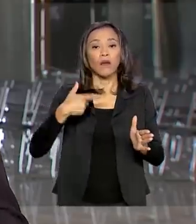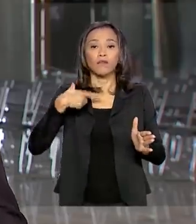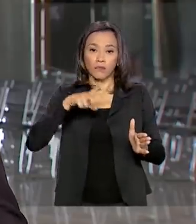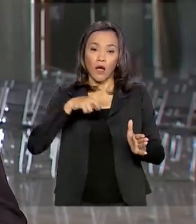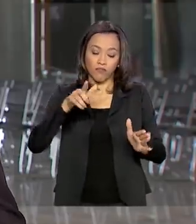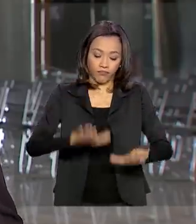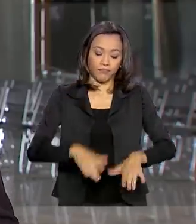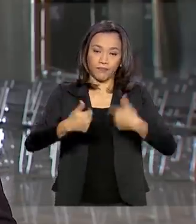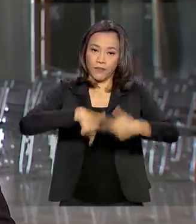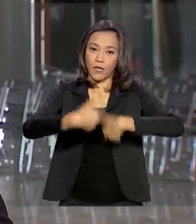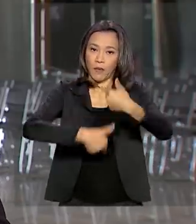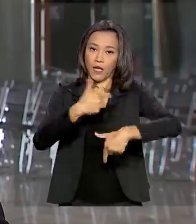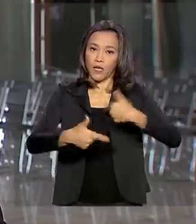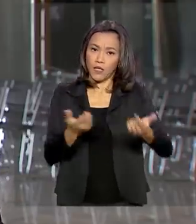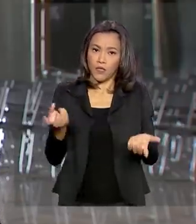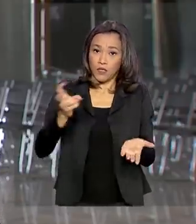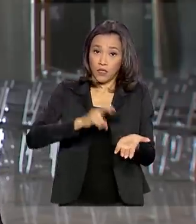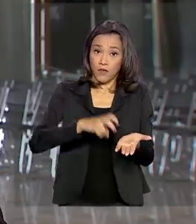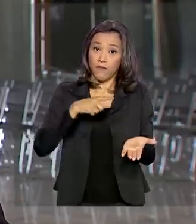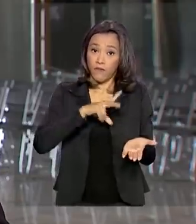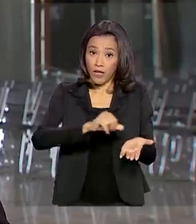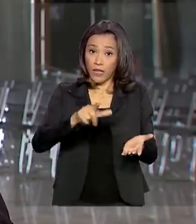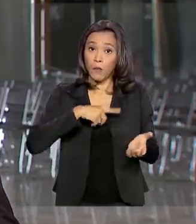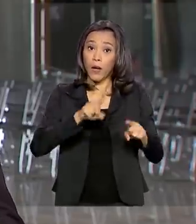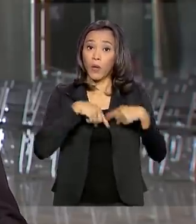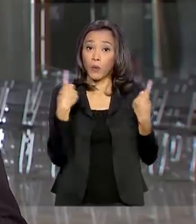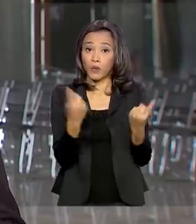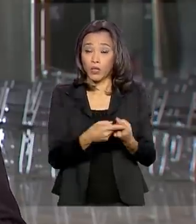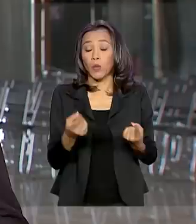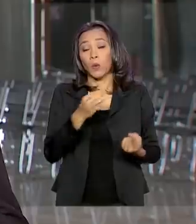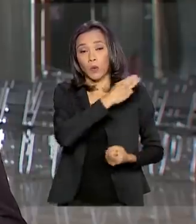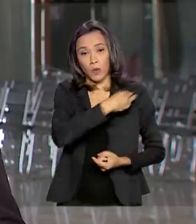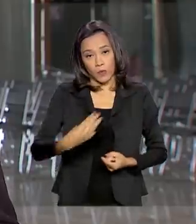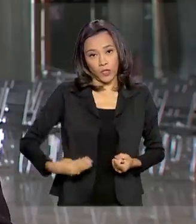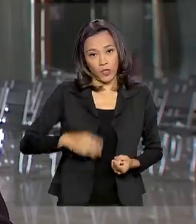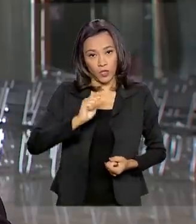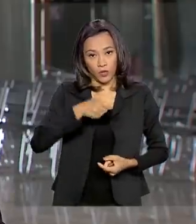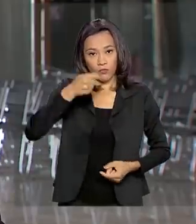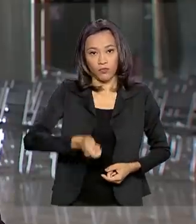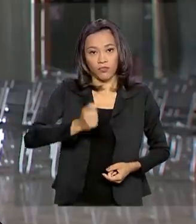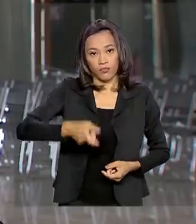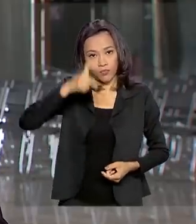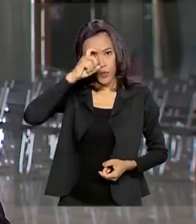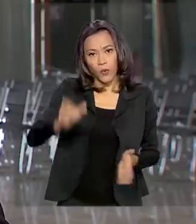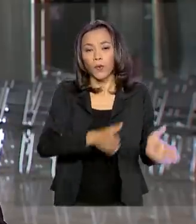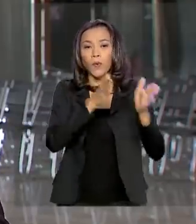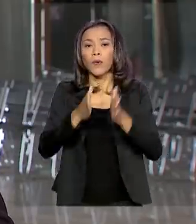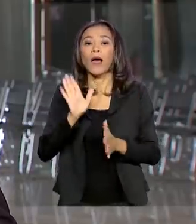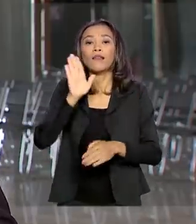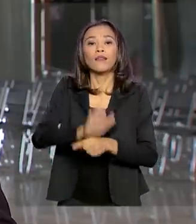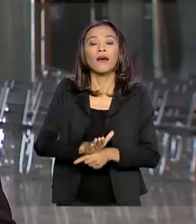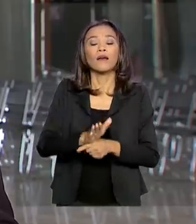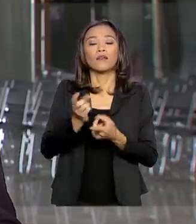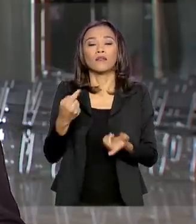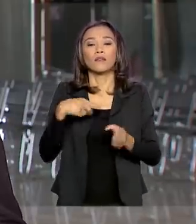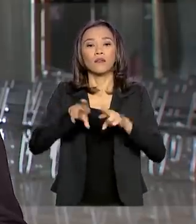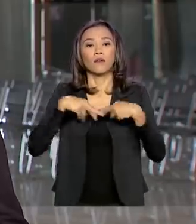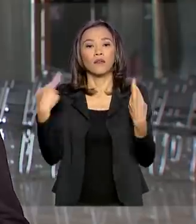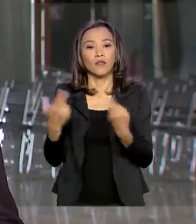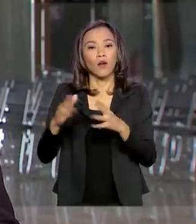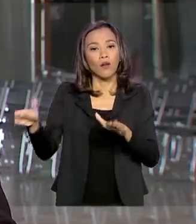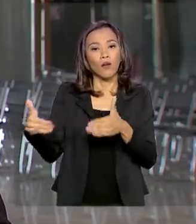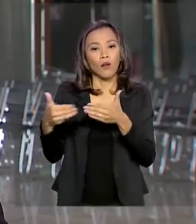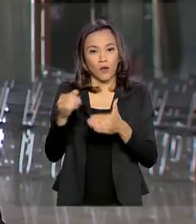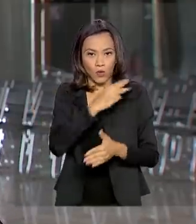reúne com o ministro da Justiça e Segurança Pública, Sérgio Moro, e, à tarde, tem a agenda com o ministro da Economia, Paulo Guedes. E,